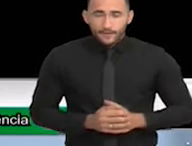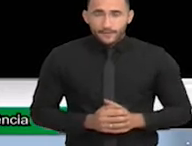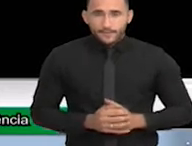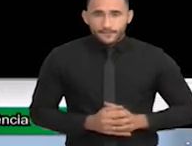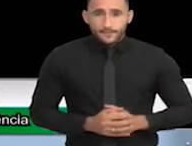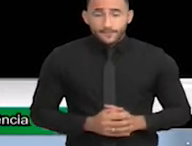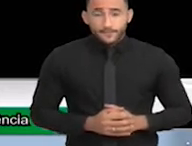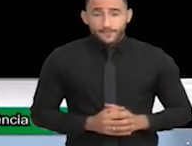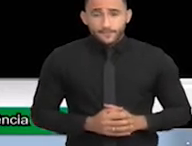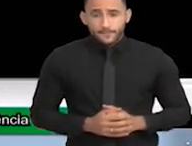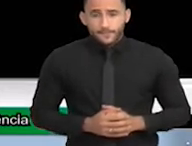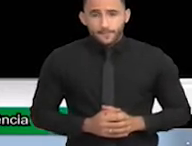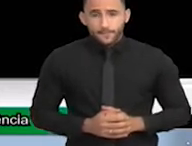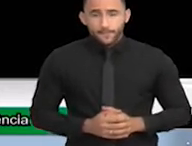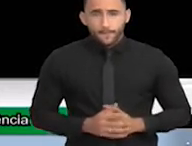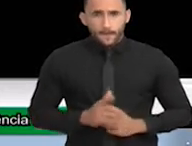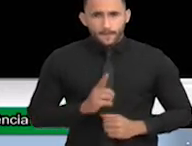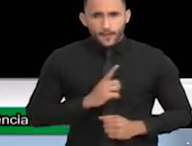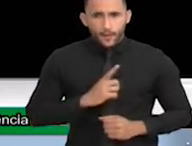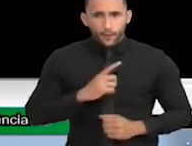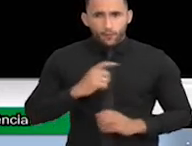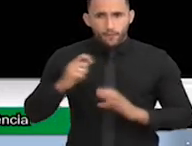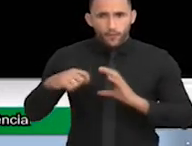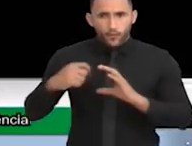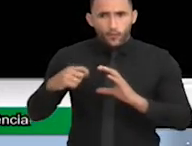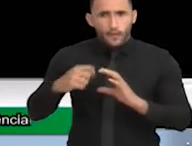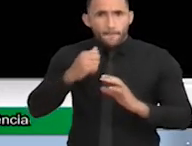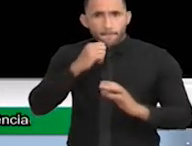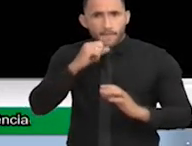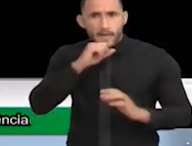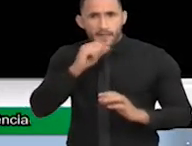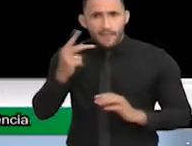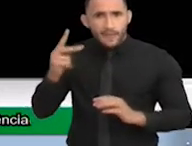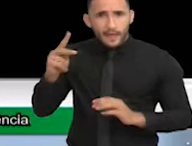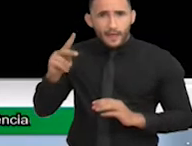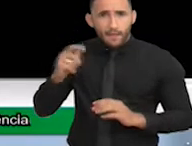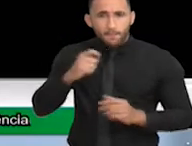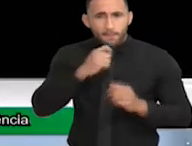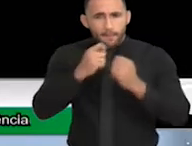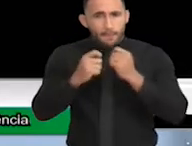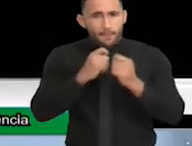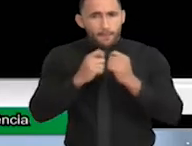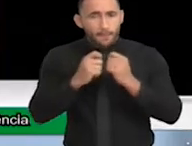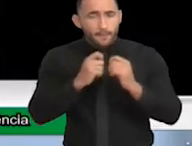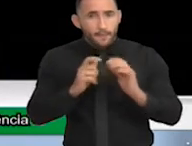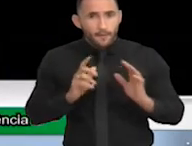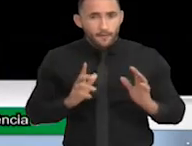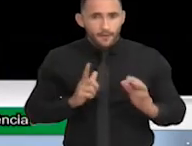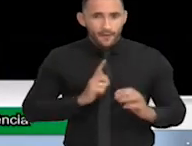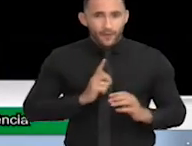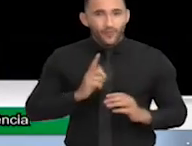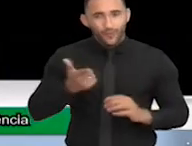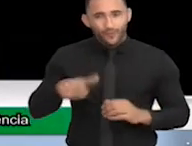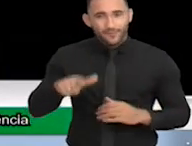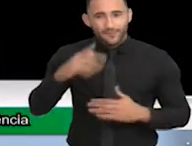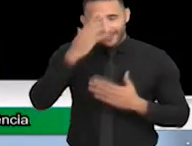Tem o vídeo da mãe dele falando? Acho que tem o depoimento da mãe também. Mais uma vez, obrigada.